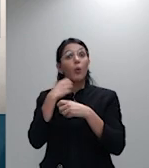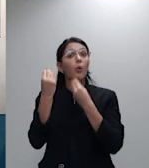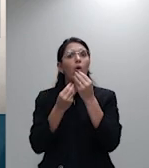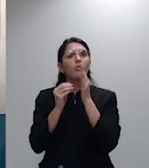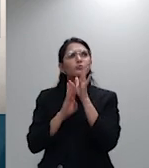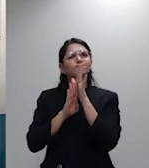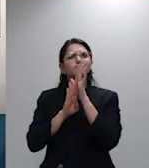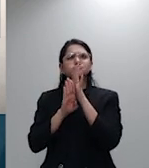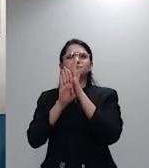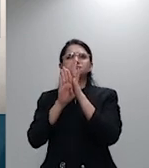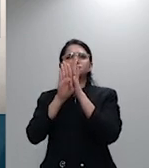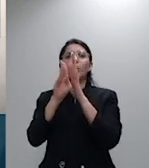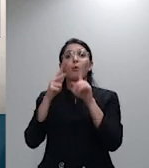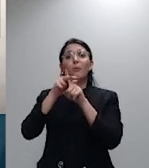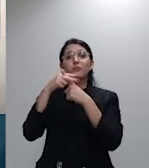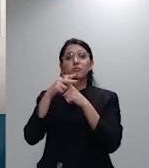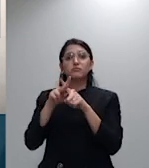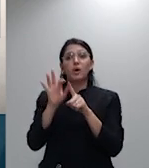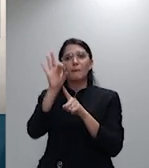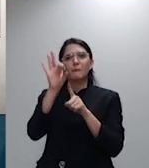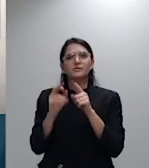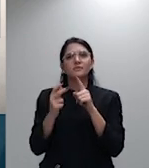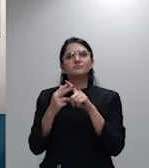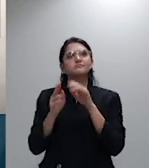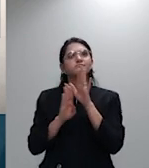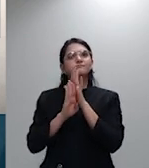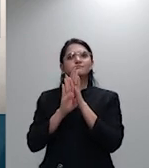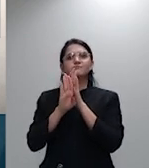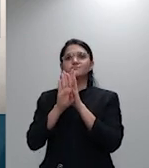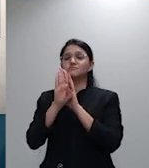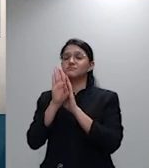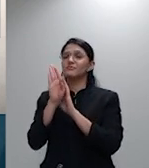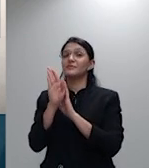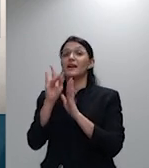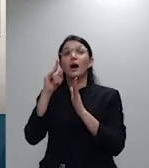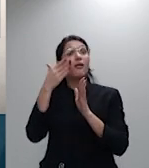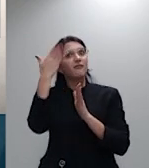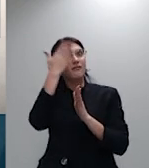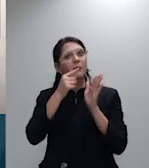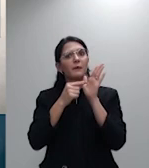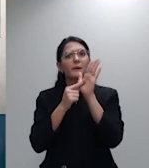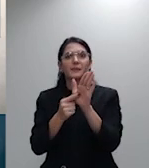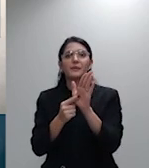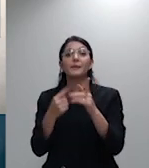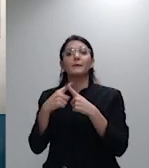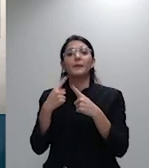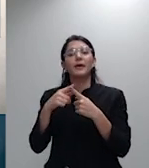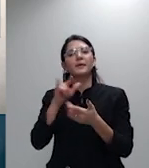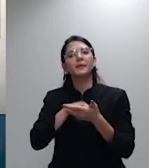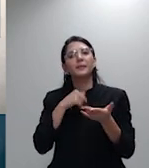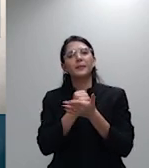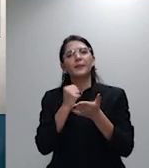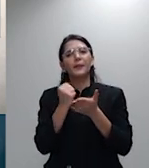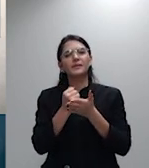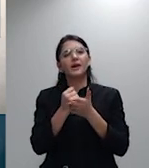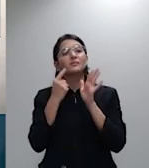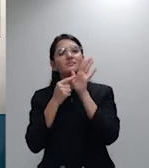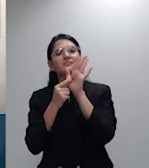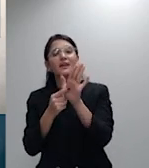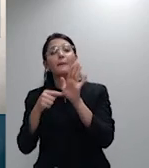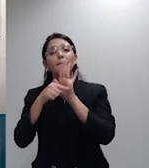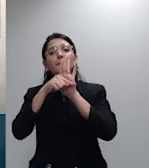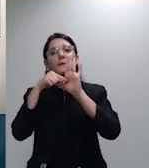escancarado justamente porque nos contratos individuais houve aplicação do reajuste de menos 8,19% enquanto nos contratos